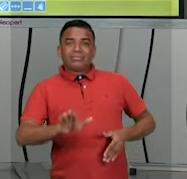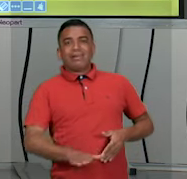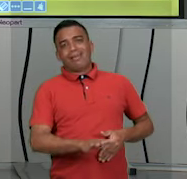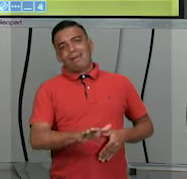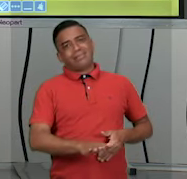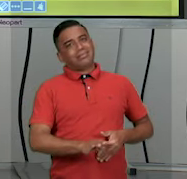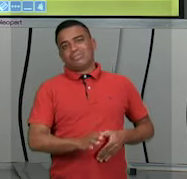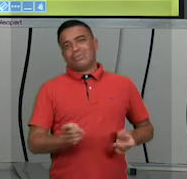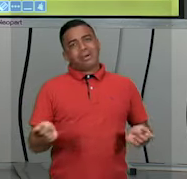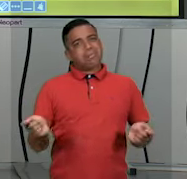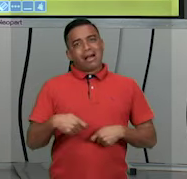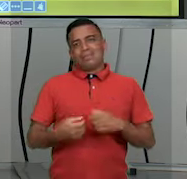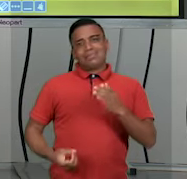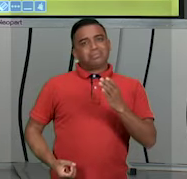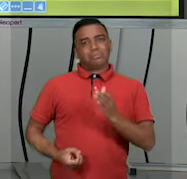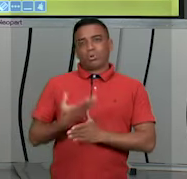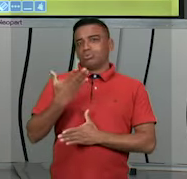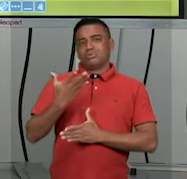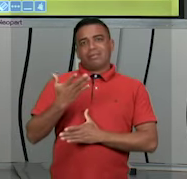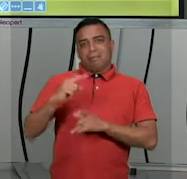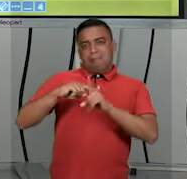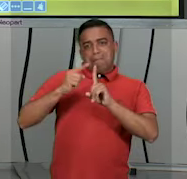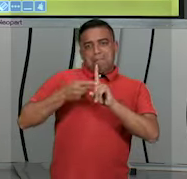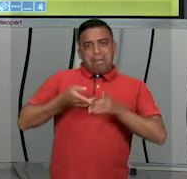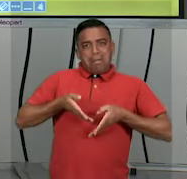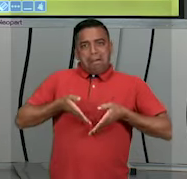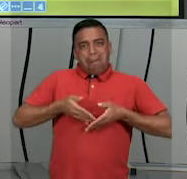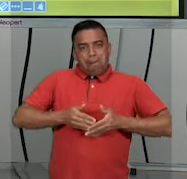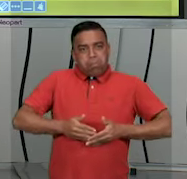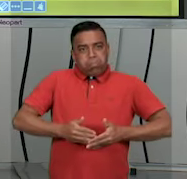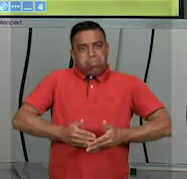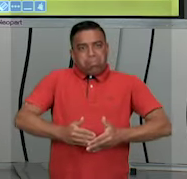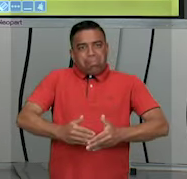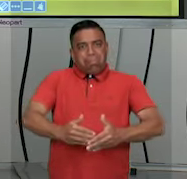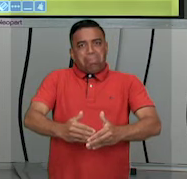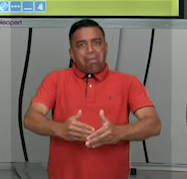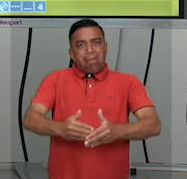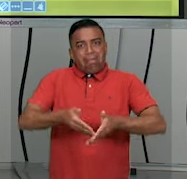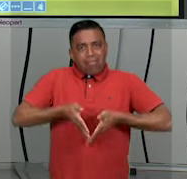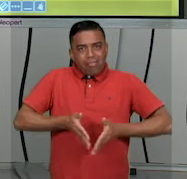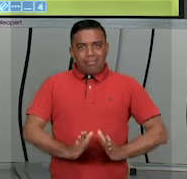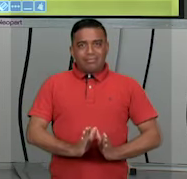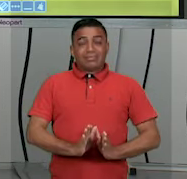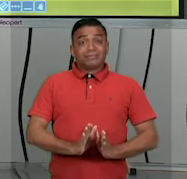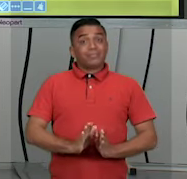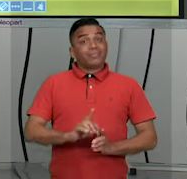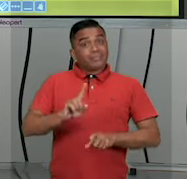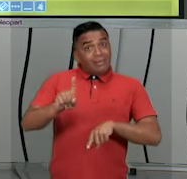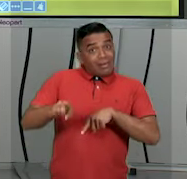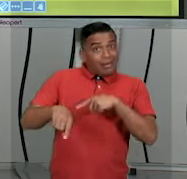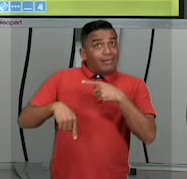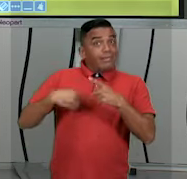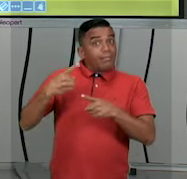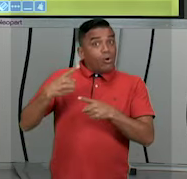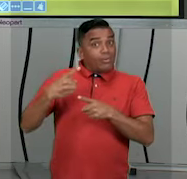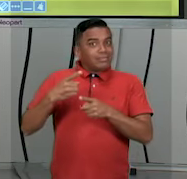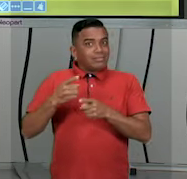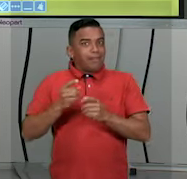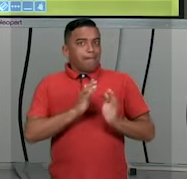não é capaz de produzir uma criança, né? De reproduzir. A partir da